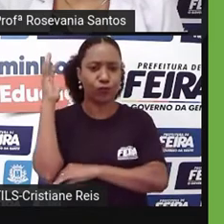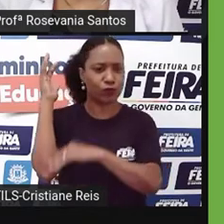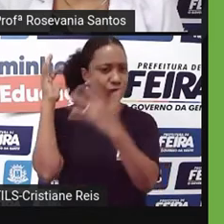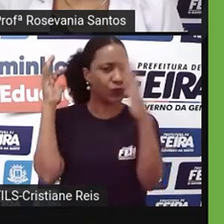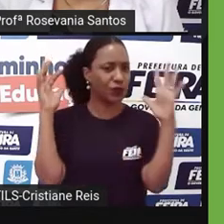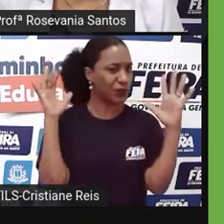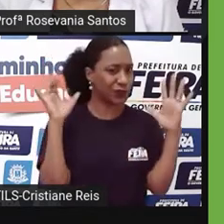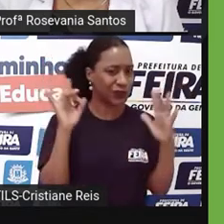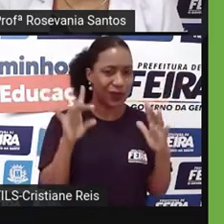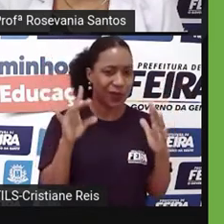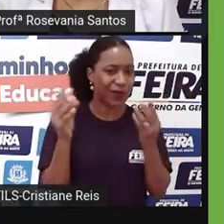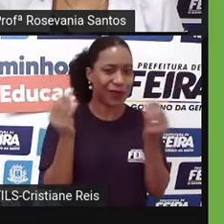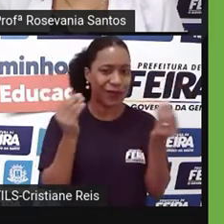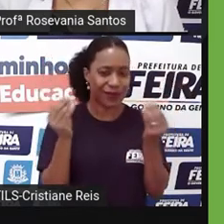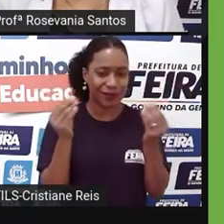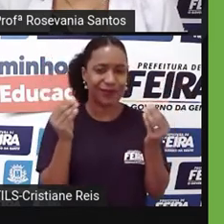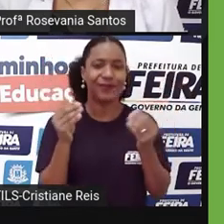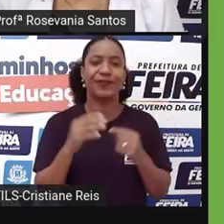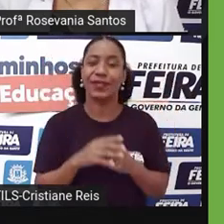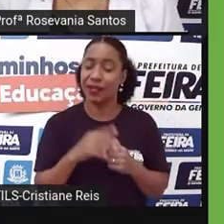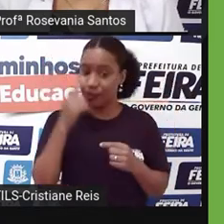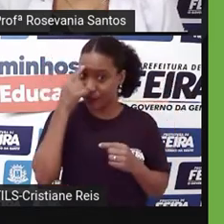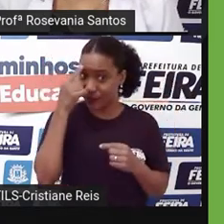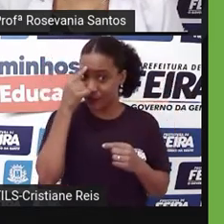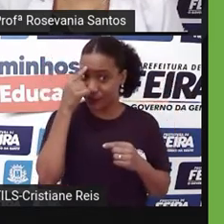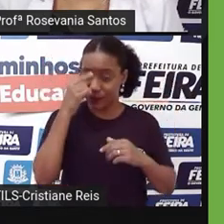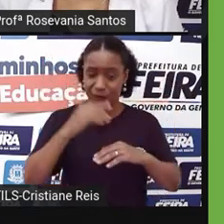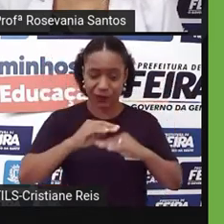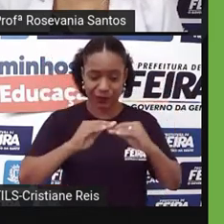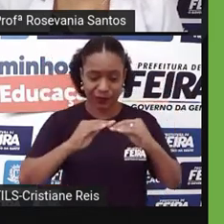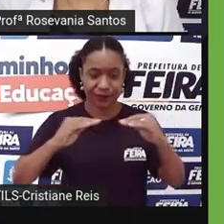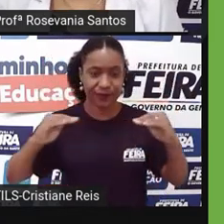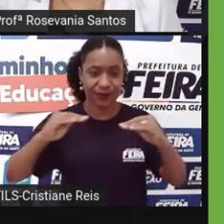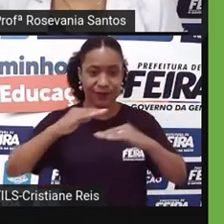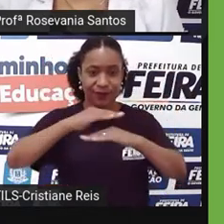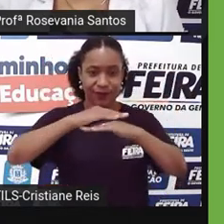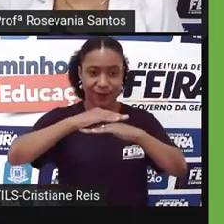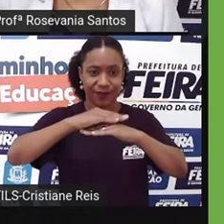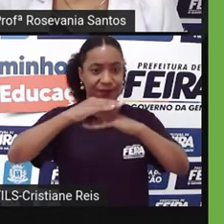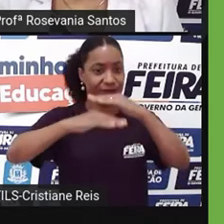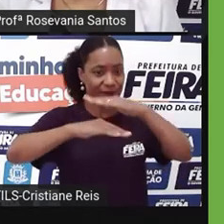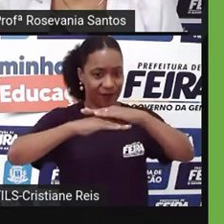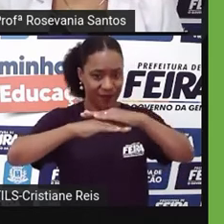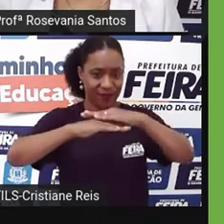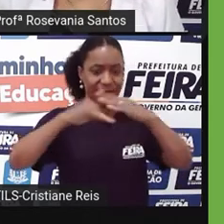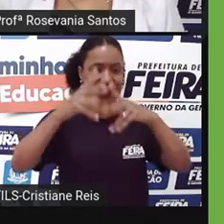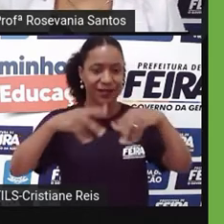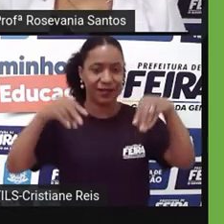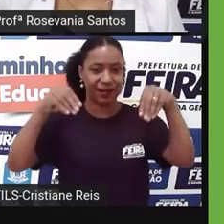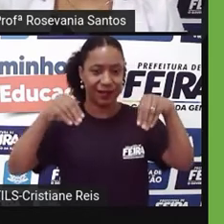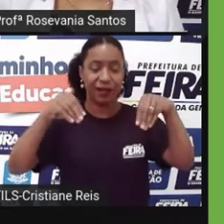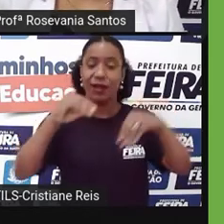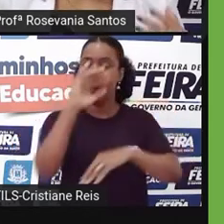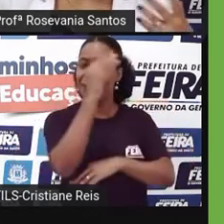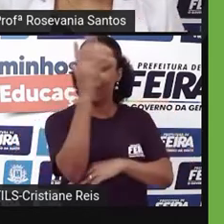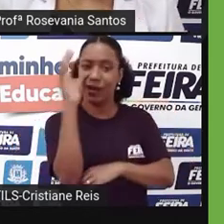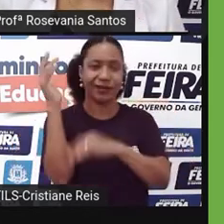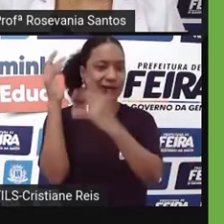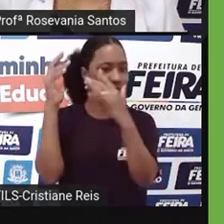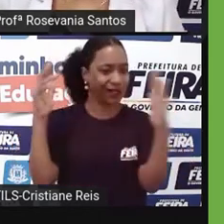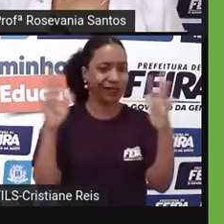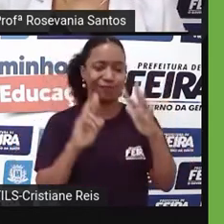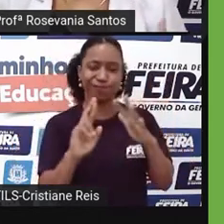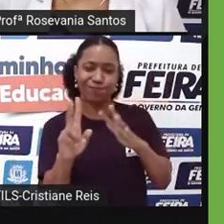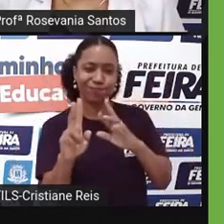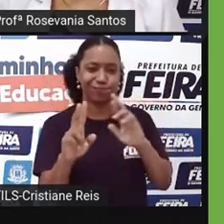três degraus que a gente vai ter, vai ter um tipo de vegetação também diferente pra eles, tá certo? Então, desde as plantas que gostam